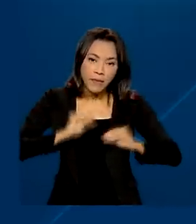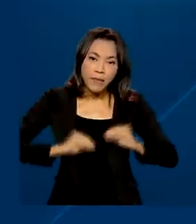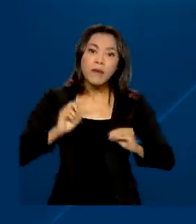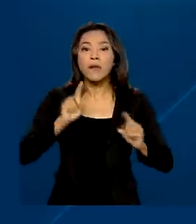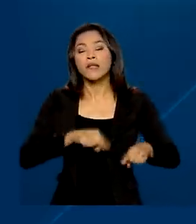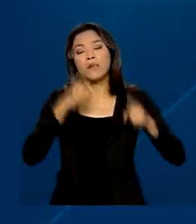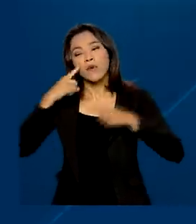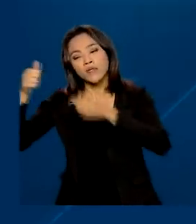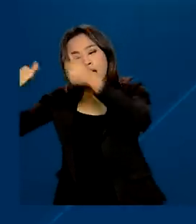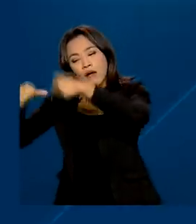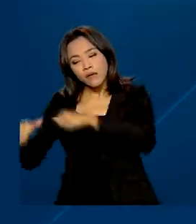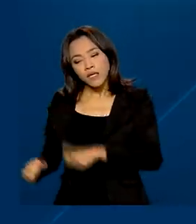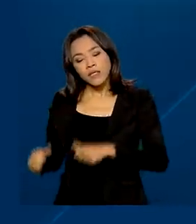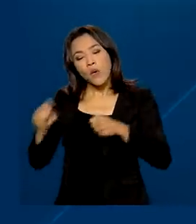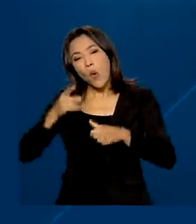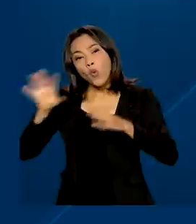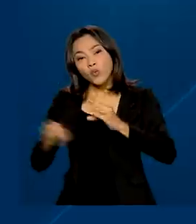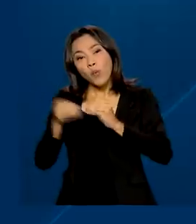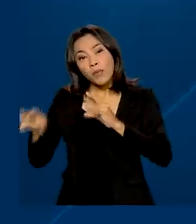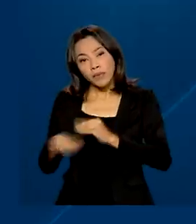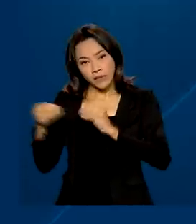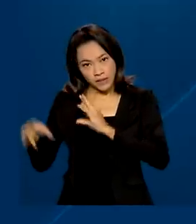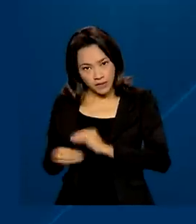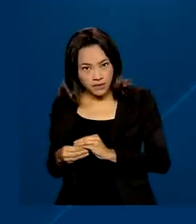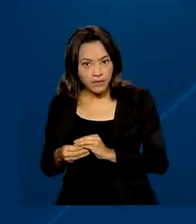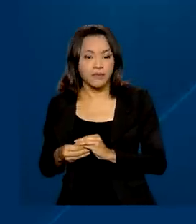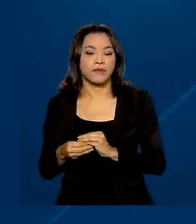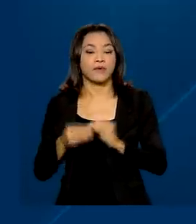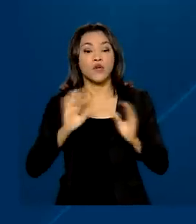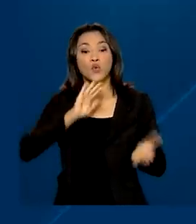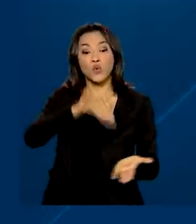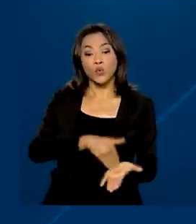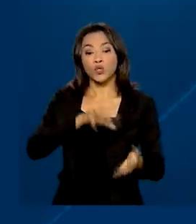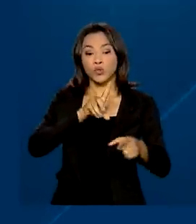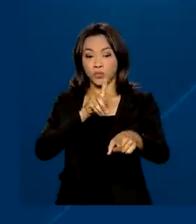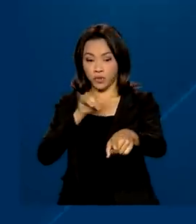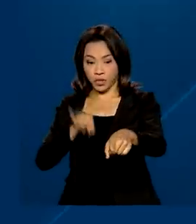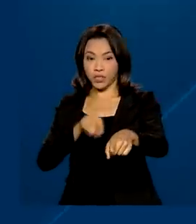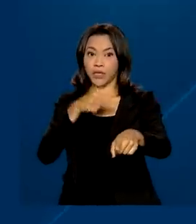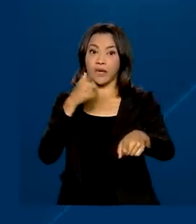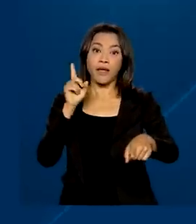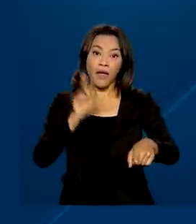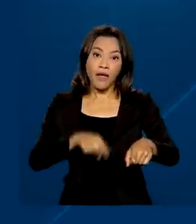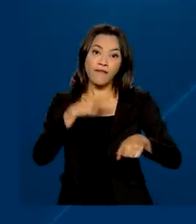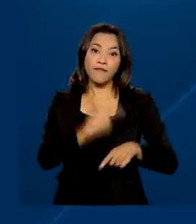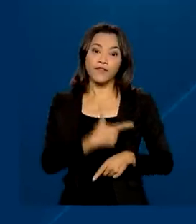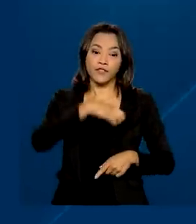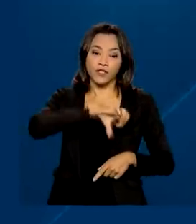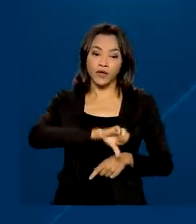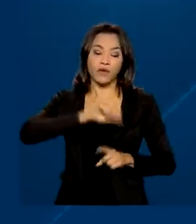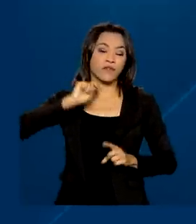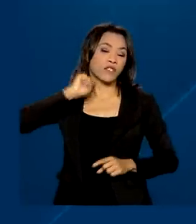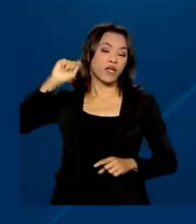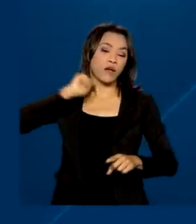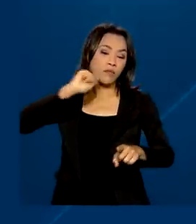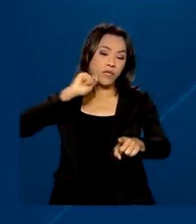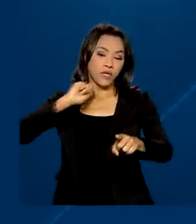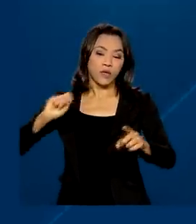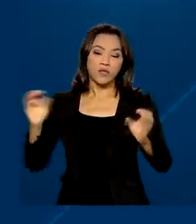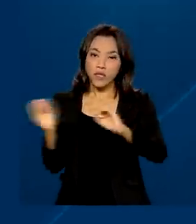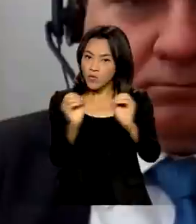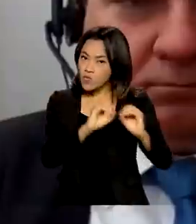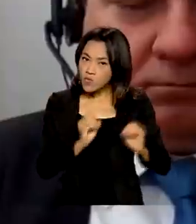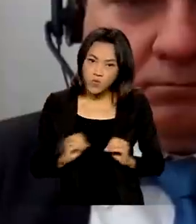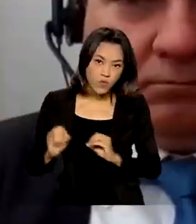revisão ou complementação, indo até o último dia da entrega, 29 de abril, sem nenhum